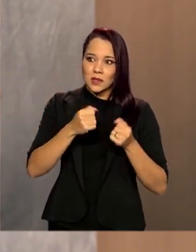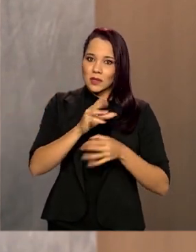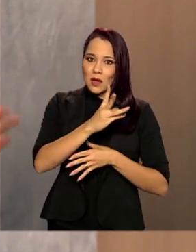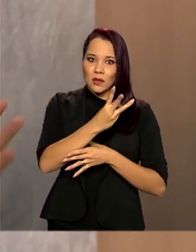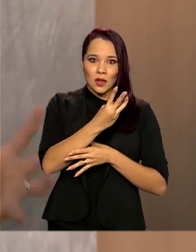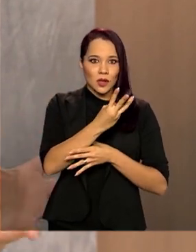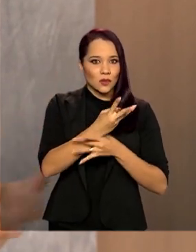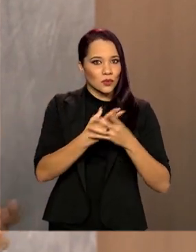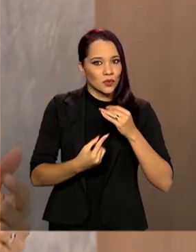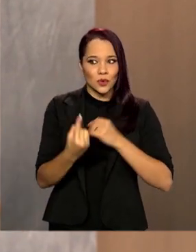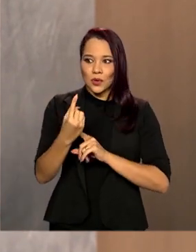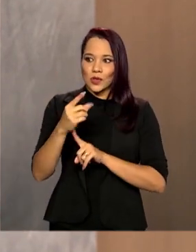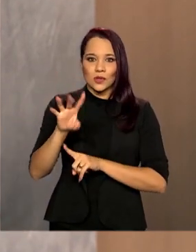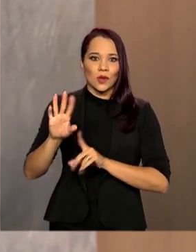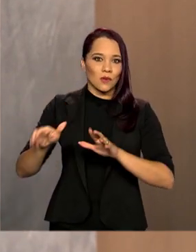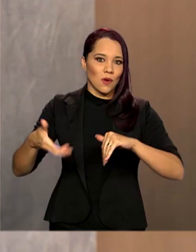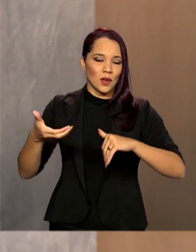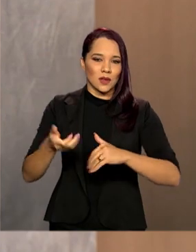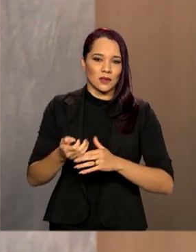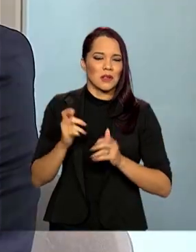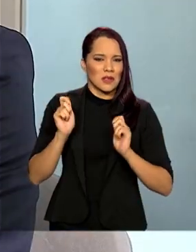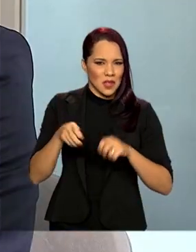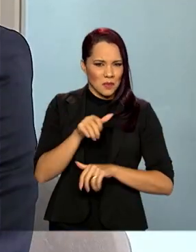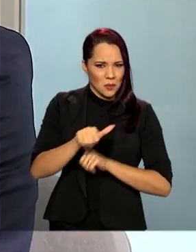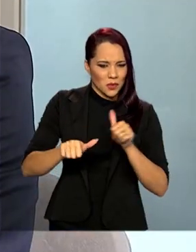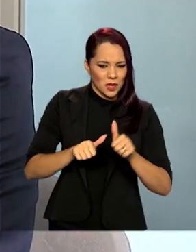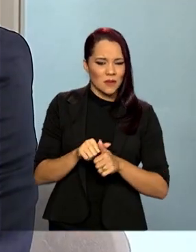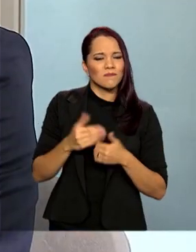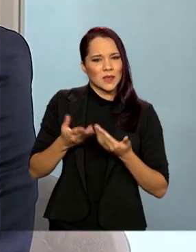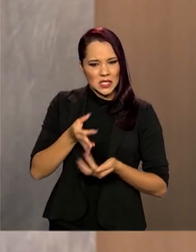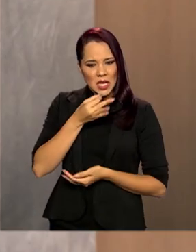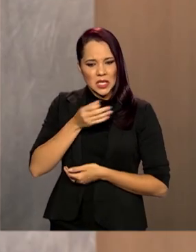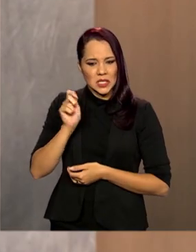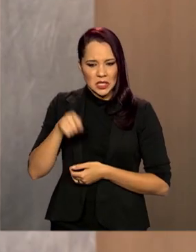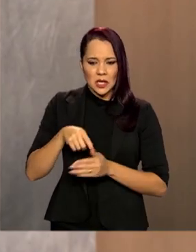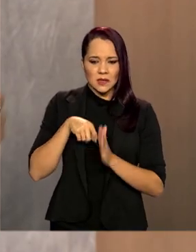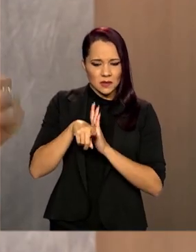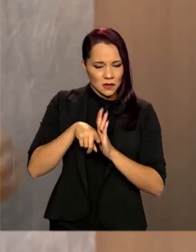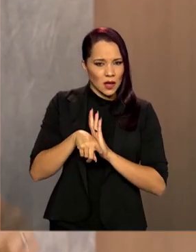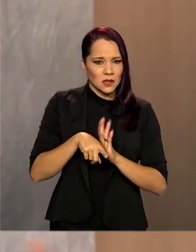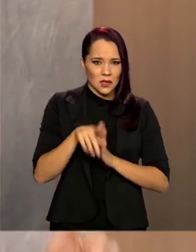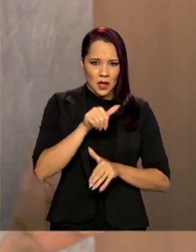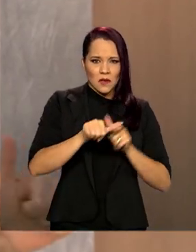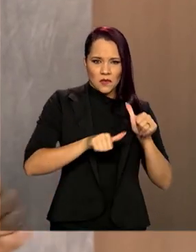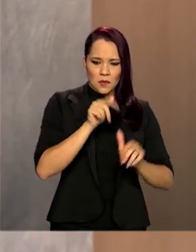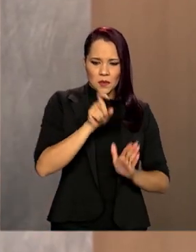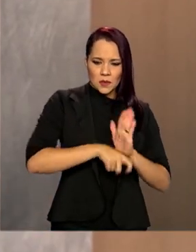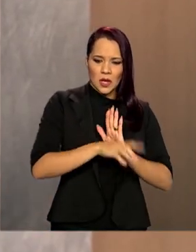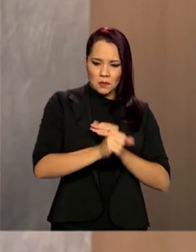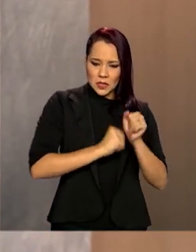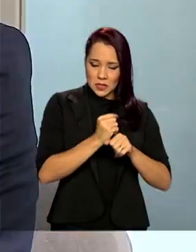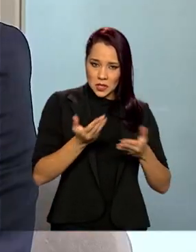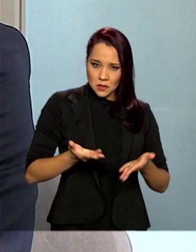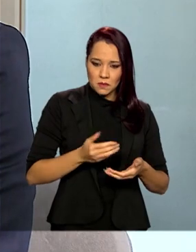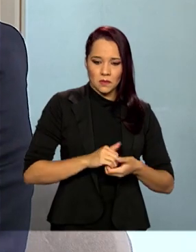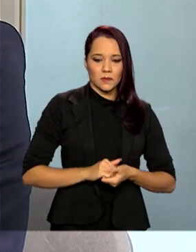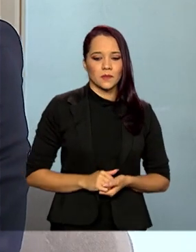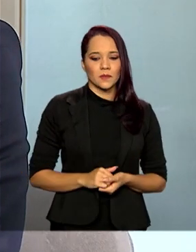como ele falou ali, tem uma proposta de juntar, transformar em outra PEC, mas está favorável essa análise da reforma tributária para este ano ainda?